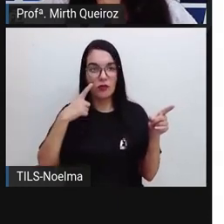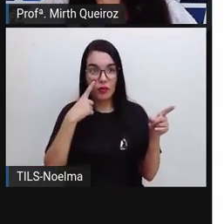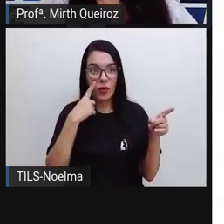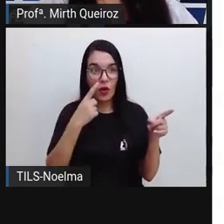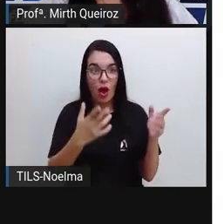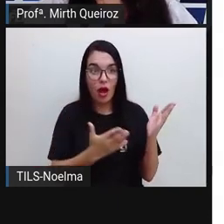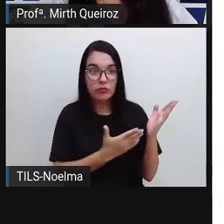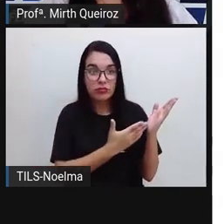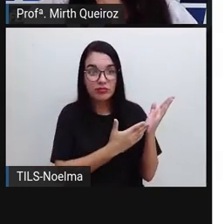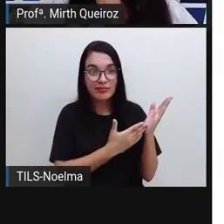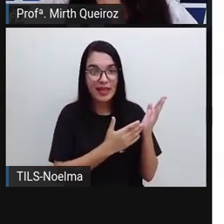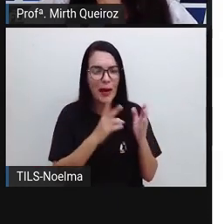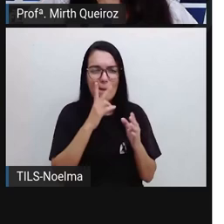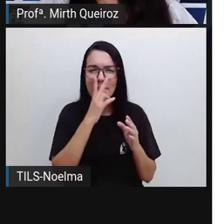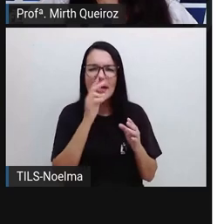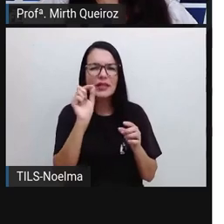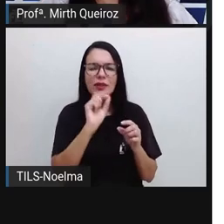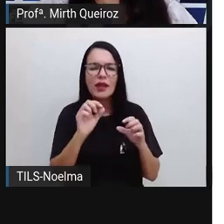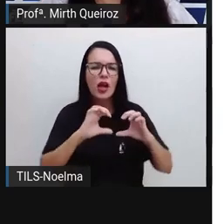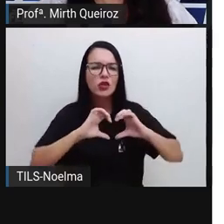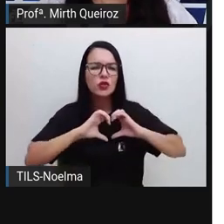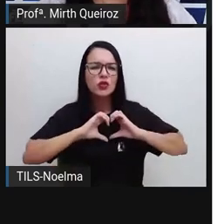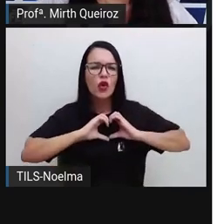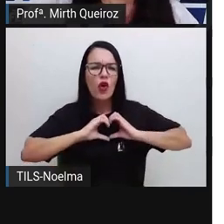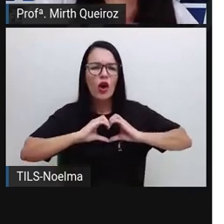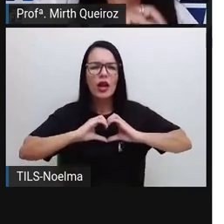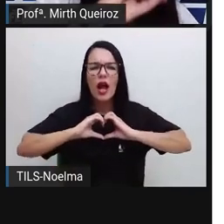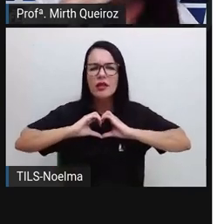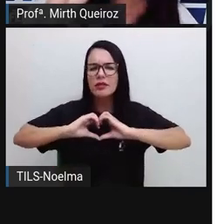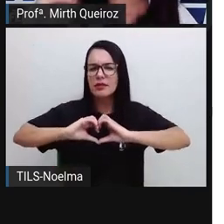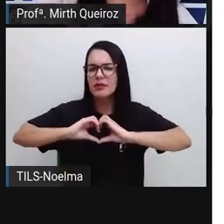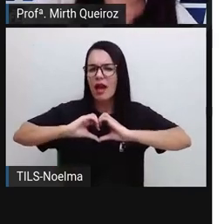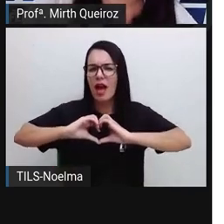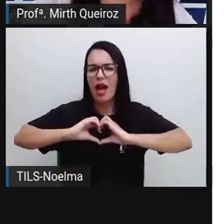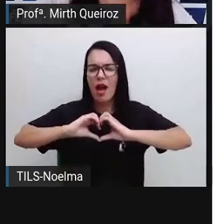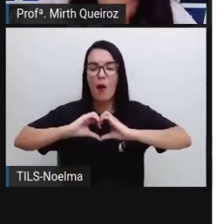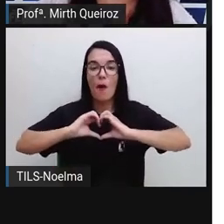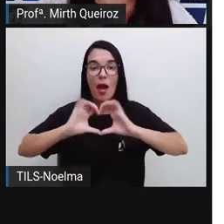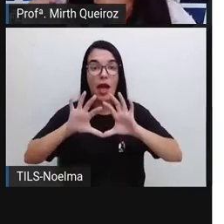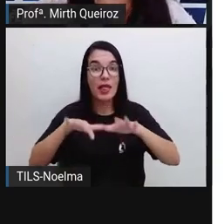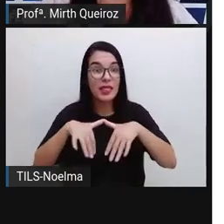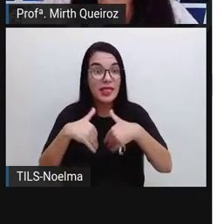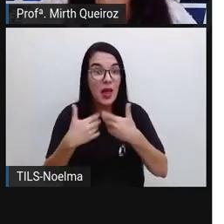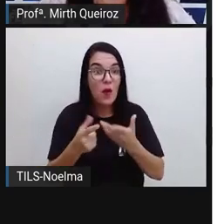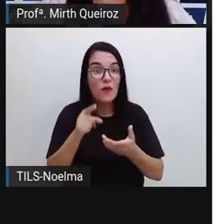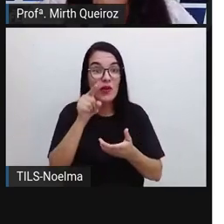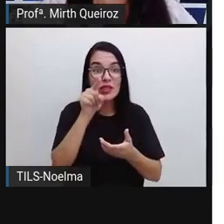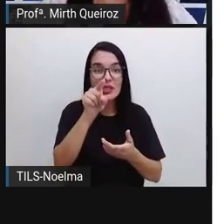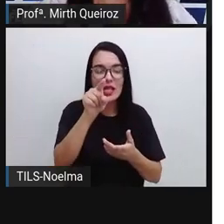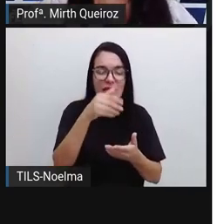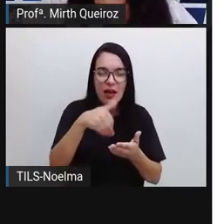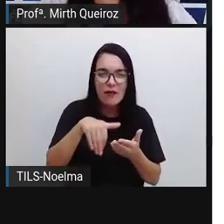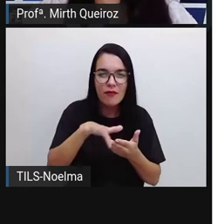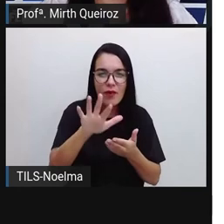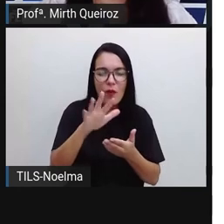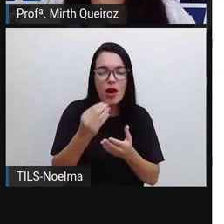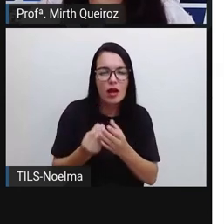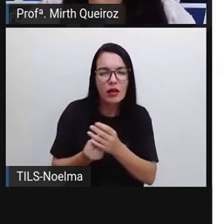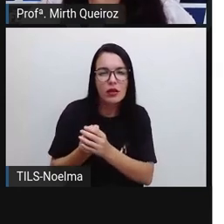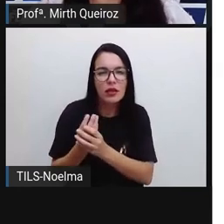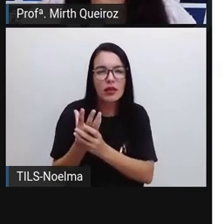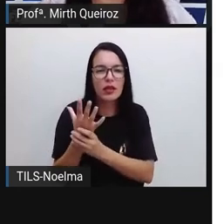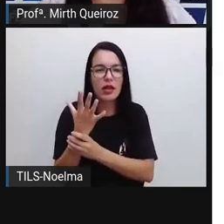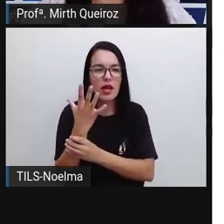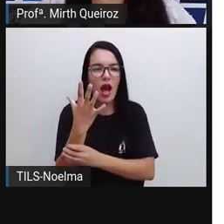né? A gente tem esse coração formado por linhas e, de acordo com essa forma, vocês vão criar um poema